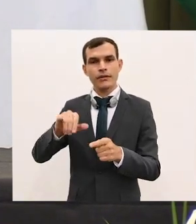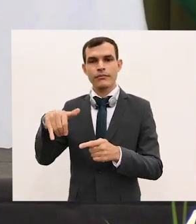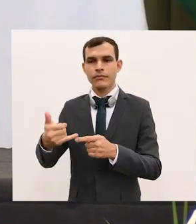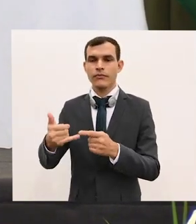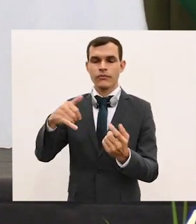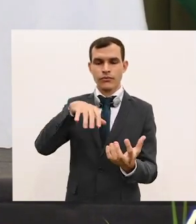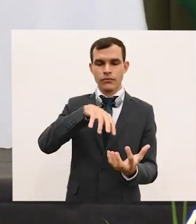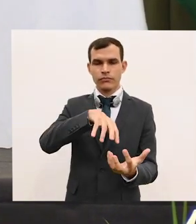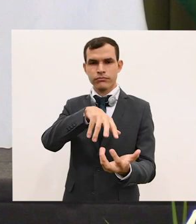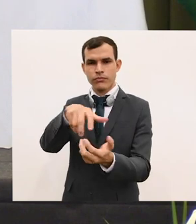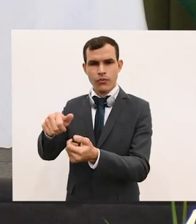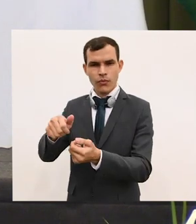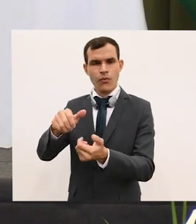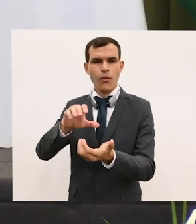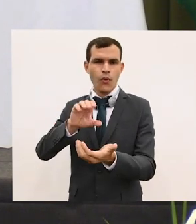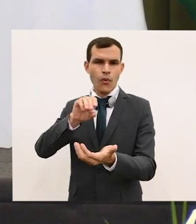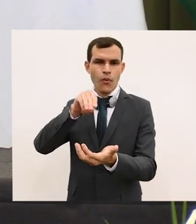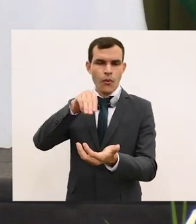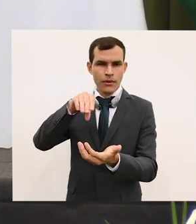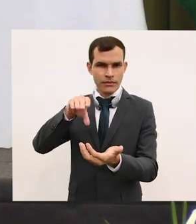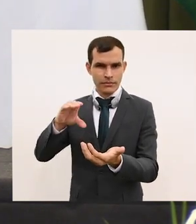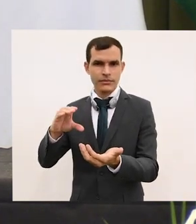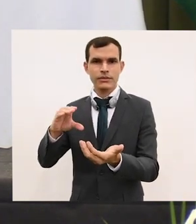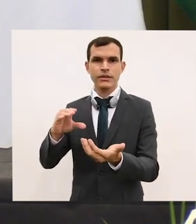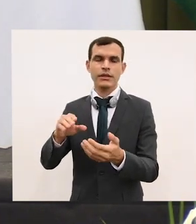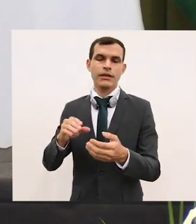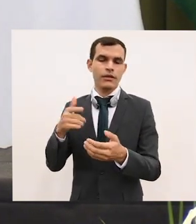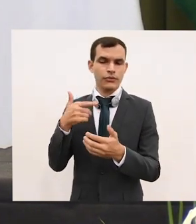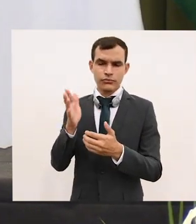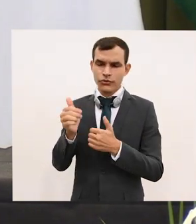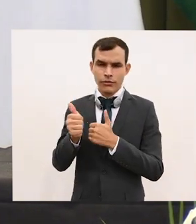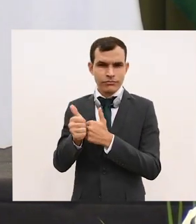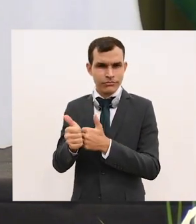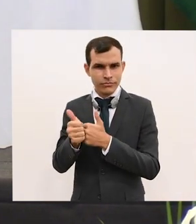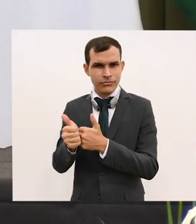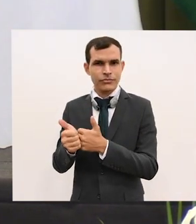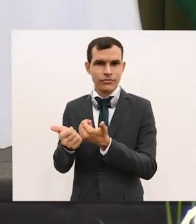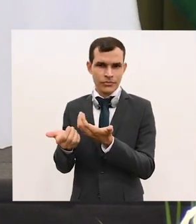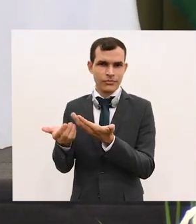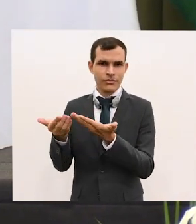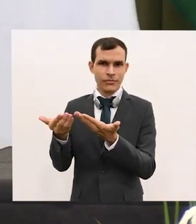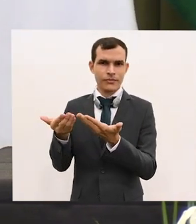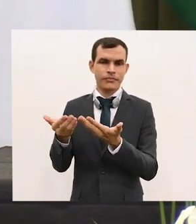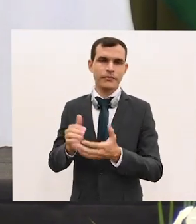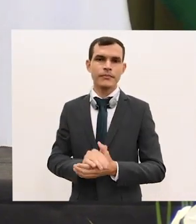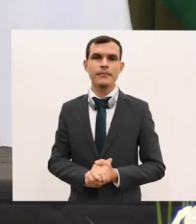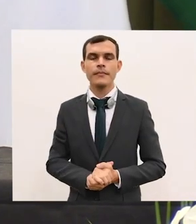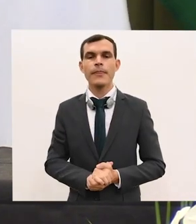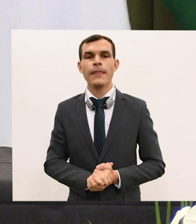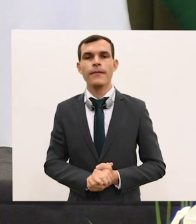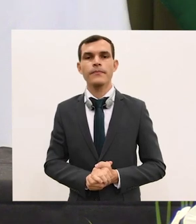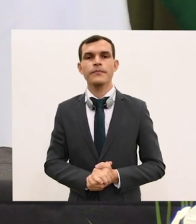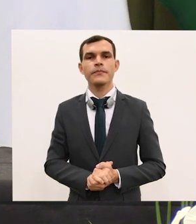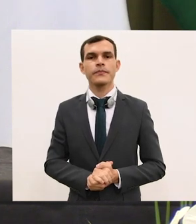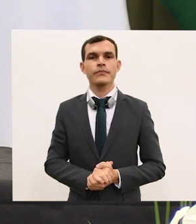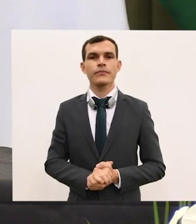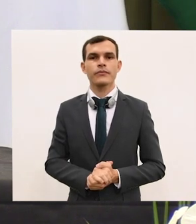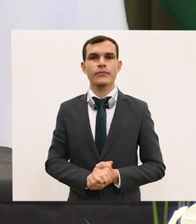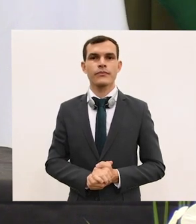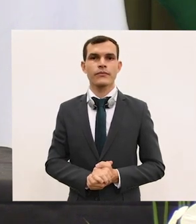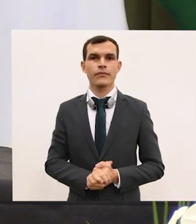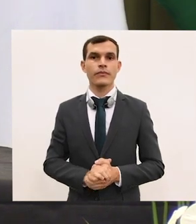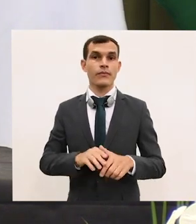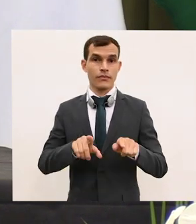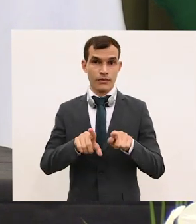Comércio, que acompanham a doutora Nigozio a essa visita. Queria agradecer aqui a presença do